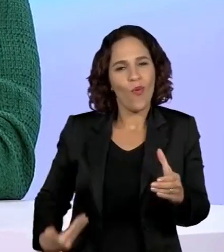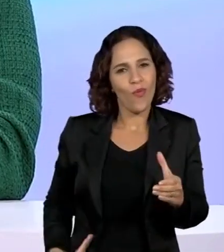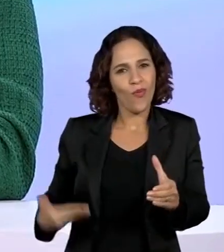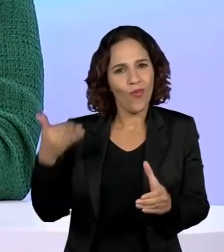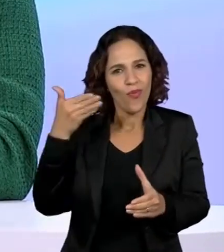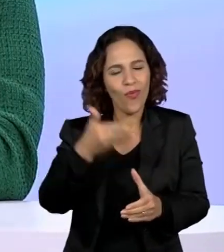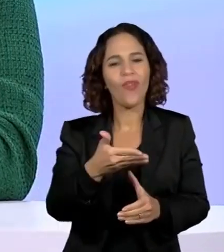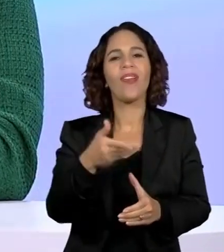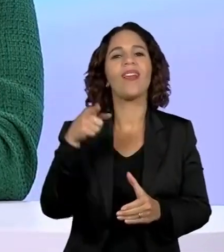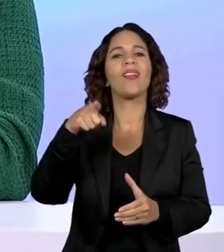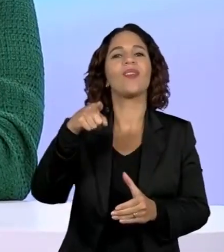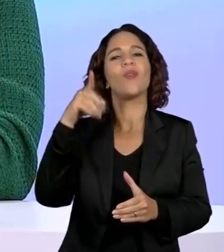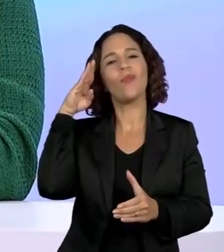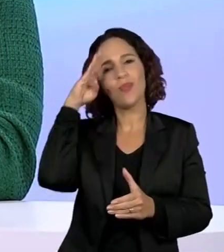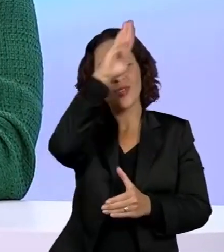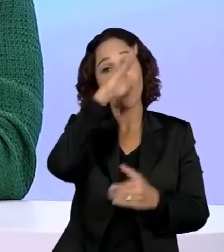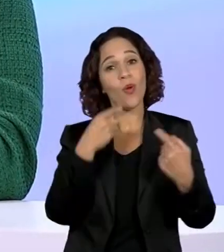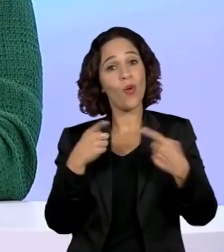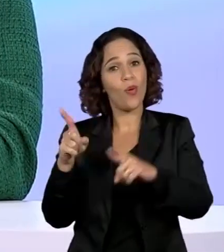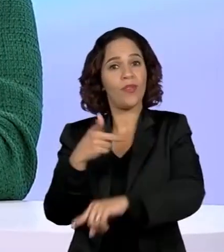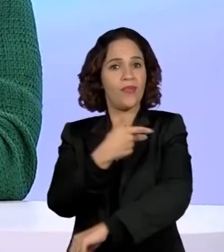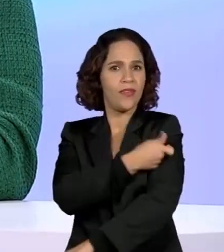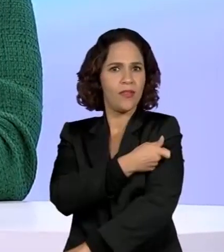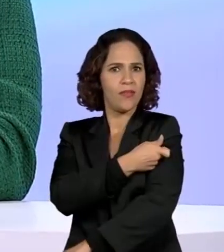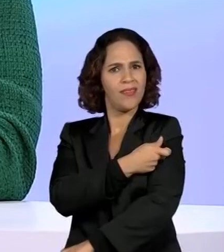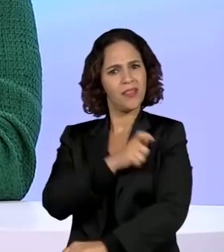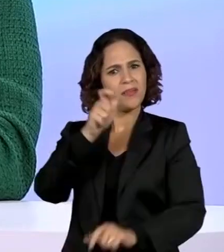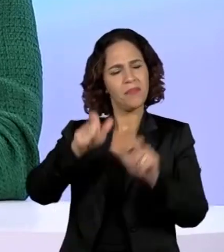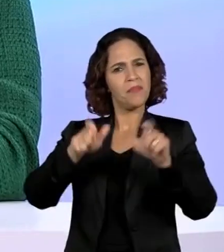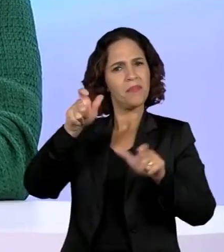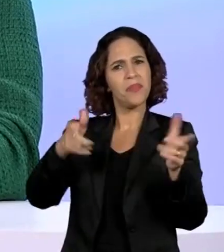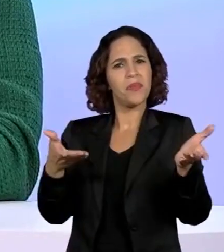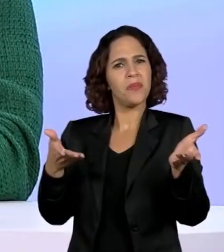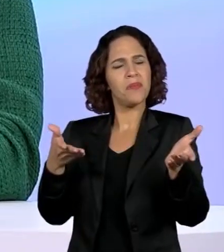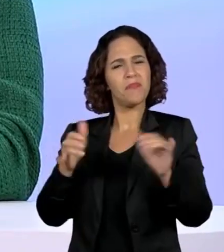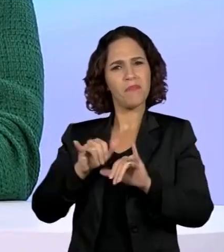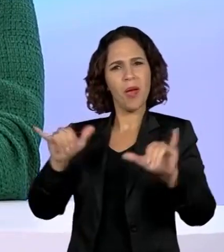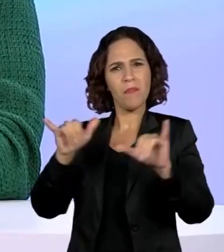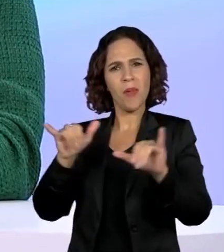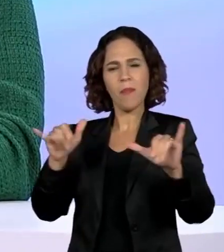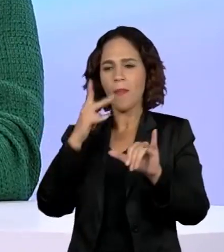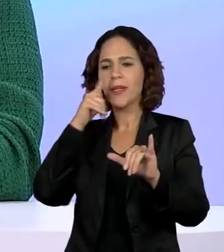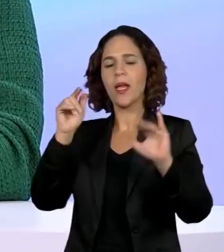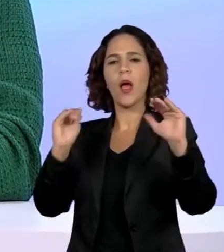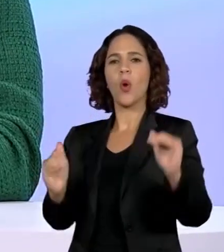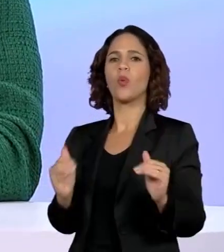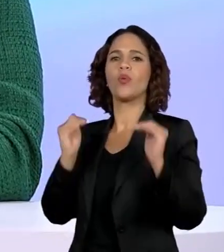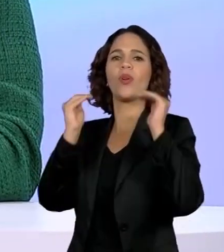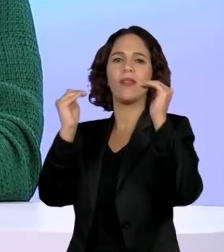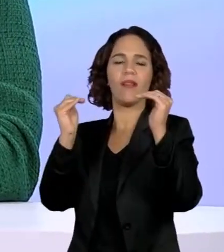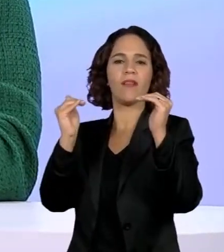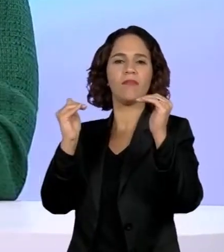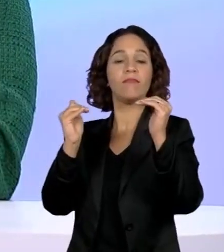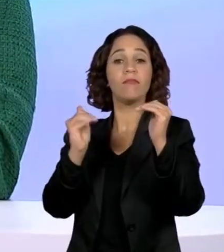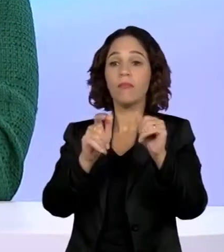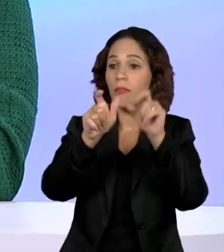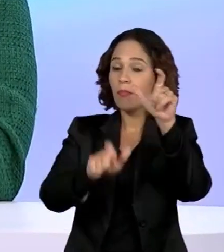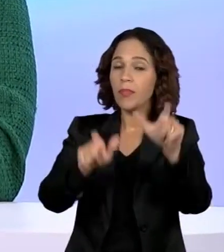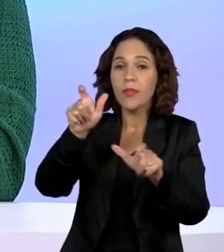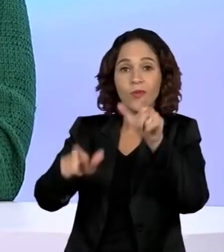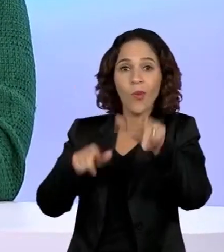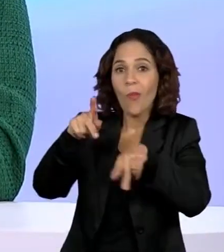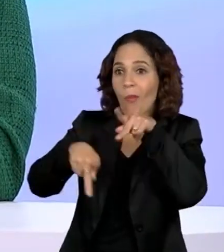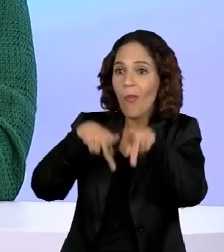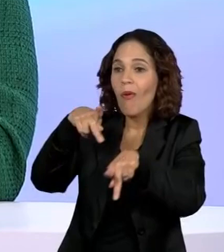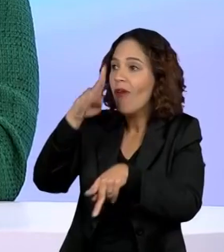a vacinação e essas pessoas propagando esse discurso, elas têm um poder de autoridade que tem um eco maior na população. O que eu queria